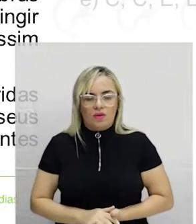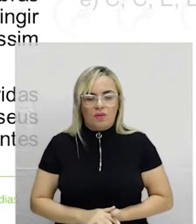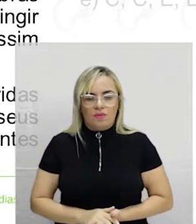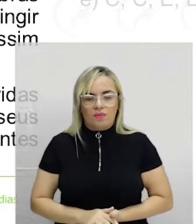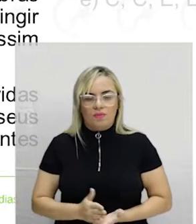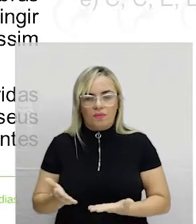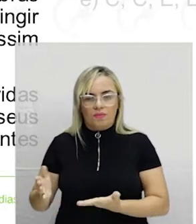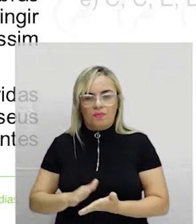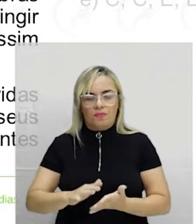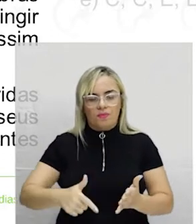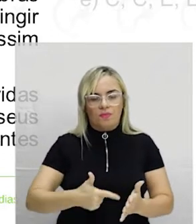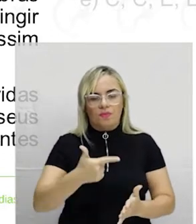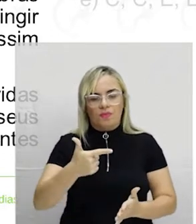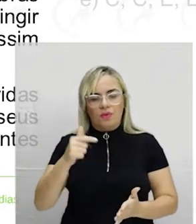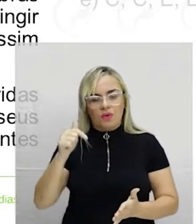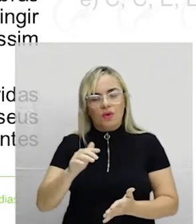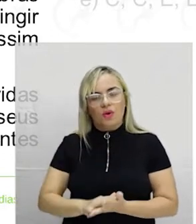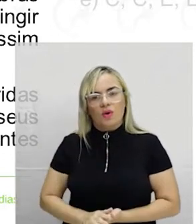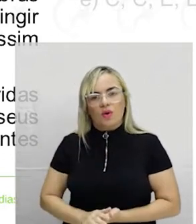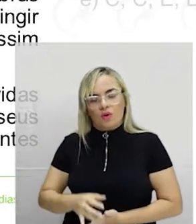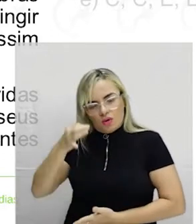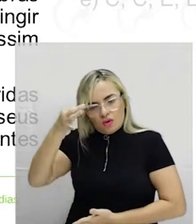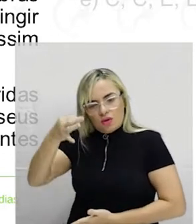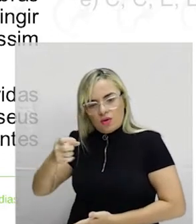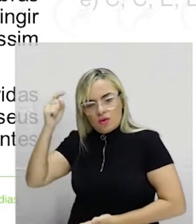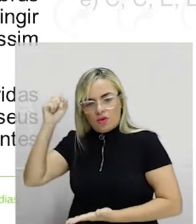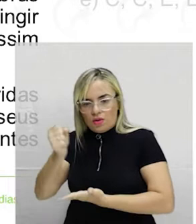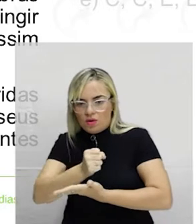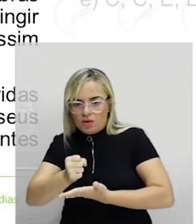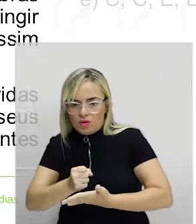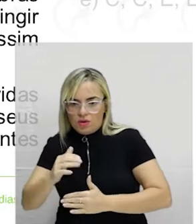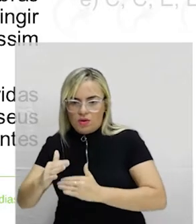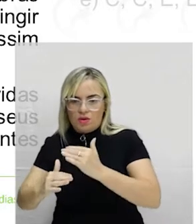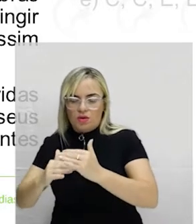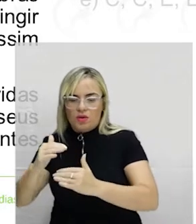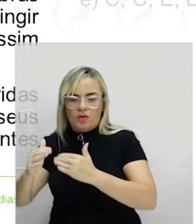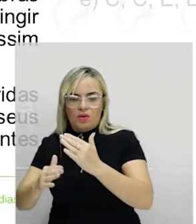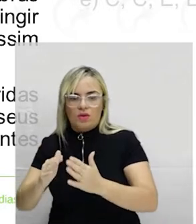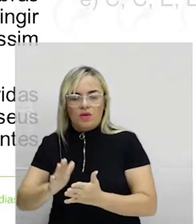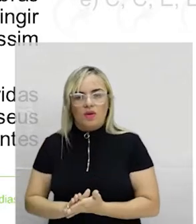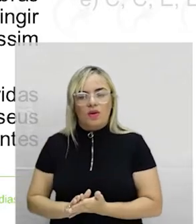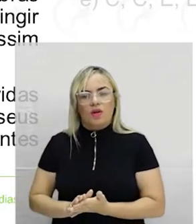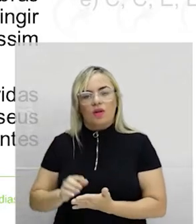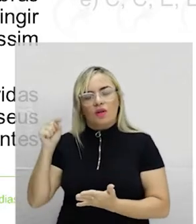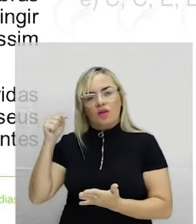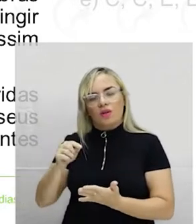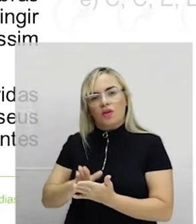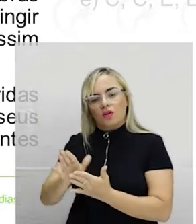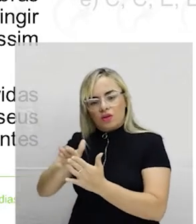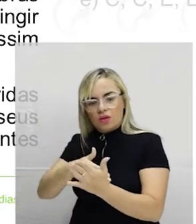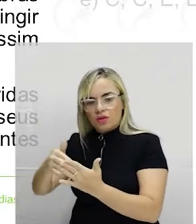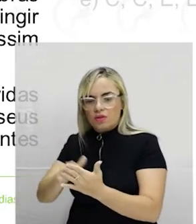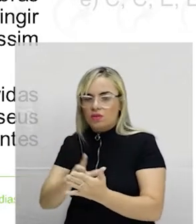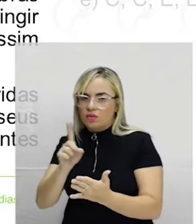alcançou um nível na pintura. Aleijadinho não pintava. Ele utilizava o desenho simplesmente como mecanismo de estudo. Aleijadinho foi